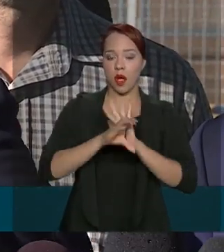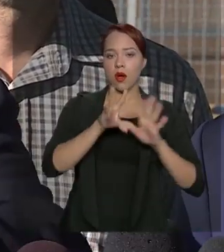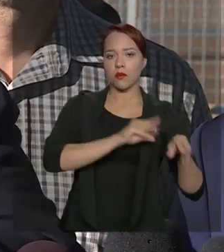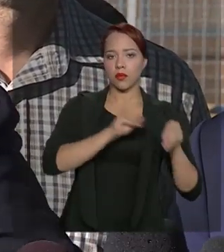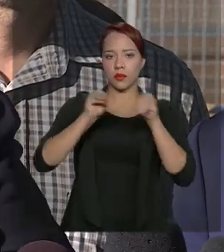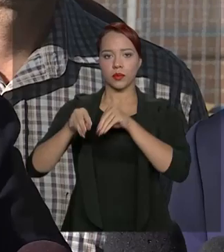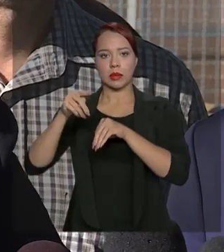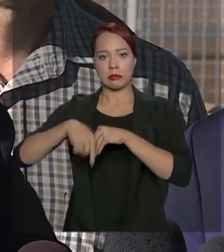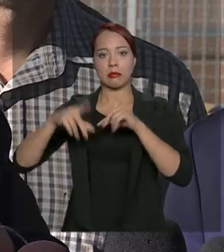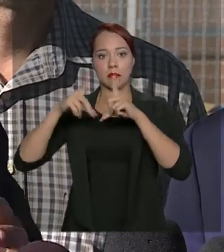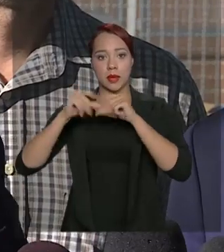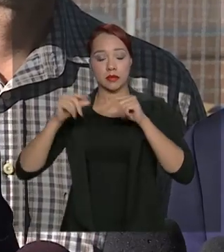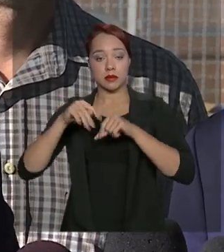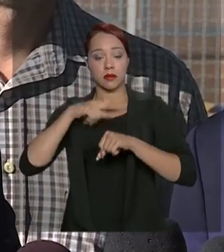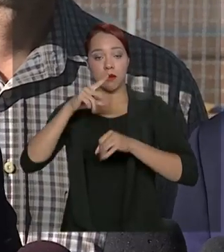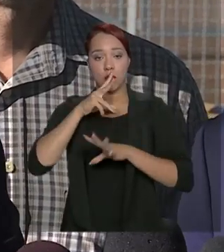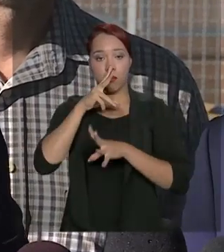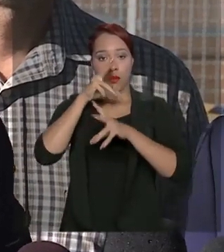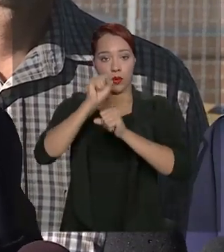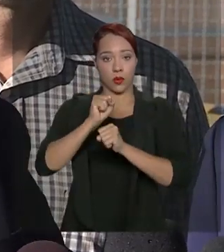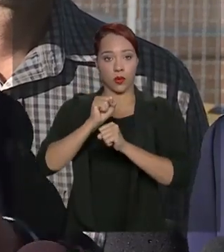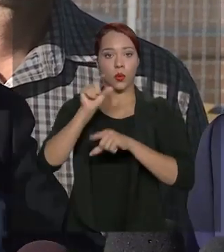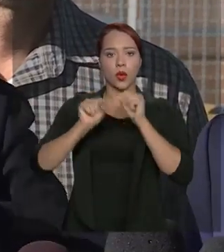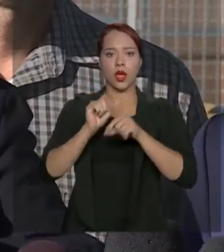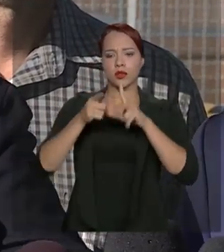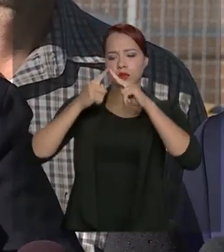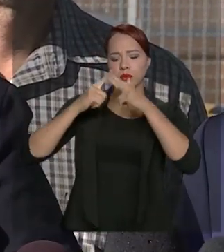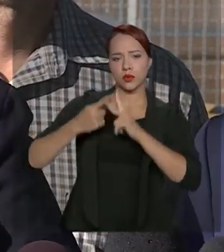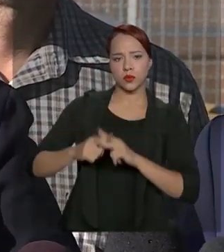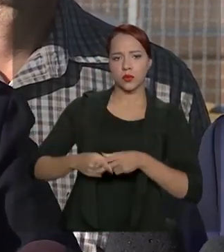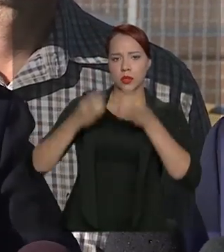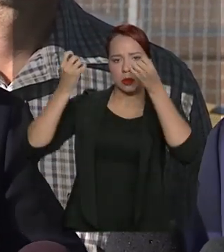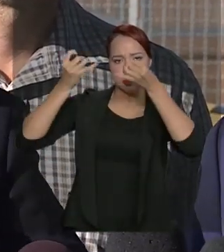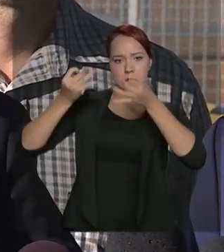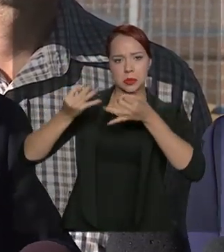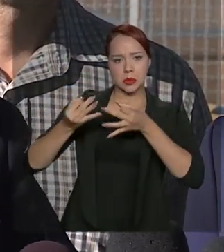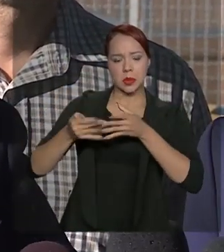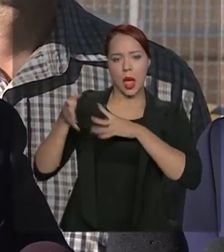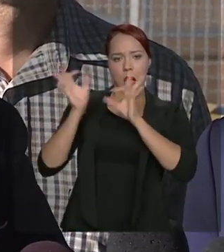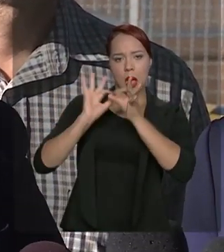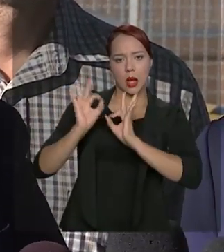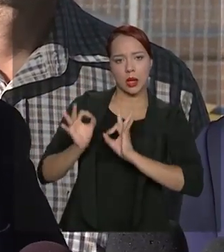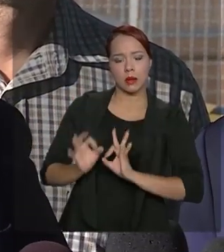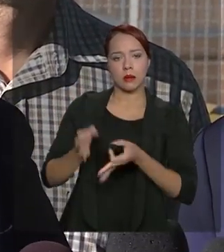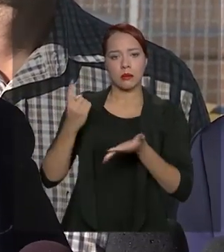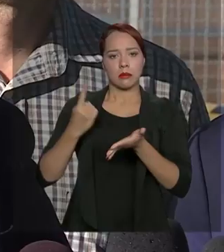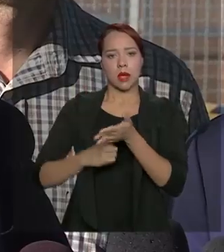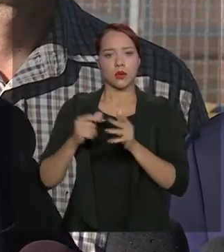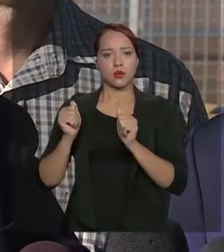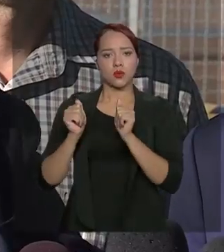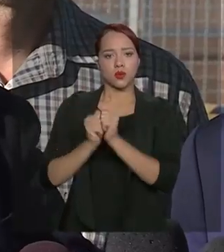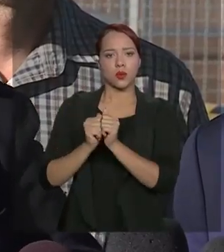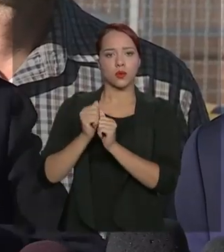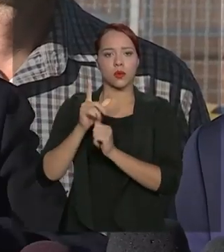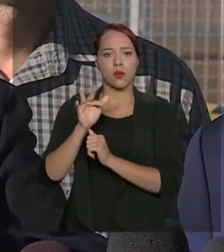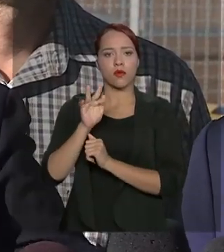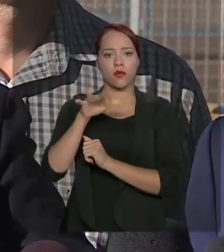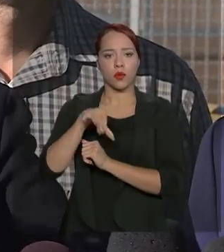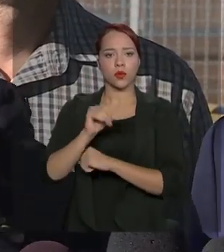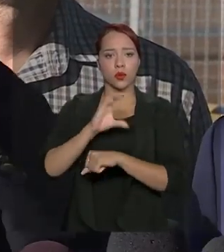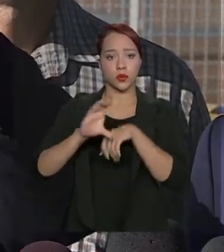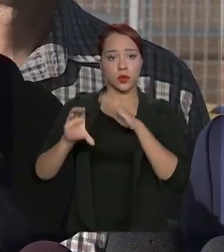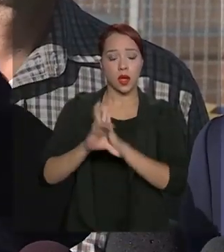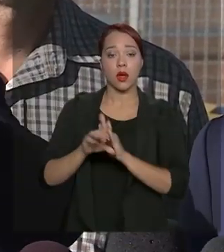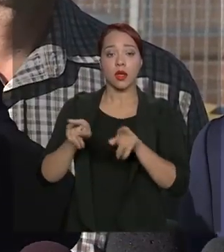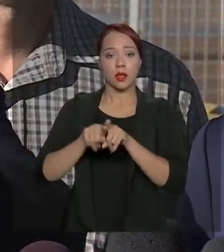DF esse poder na concessão de reajuste, no trato com o Fundo Constitucional, e a PEC,